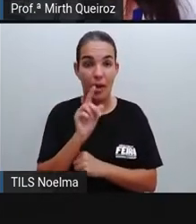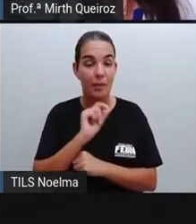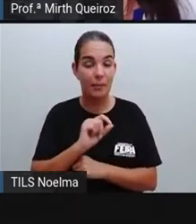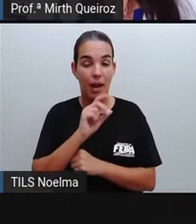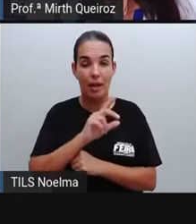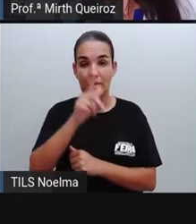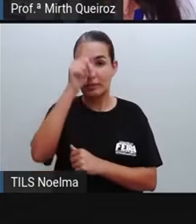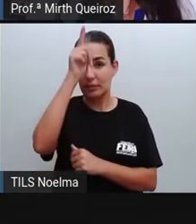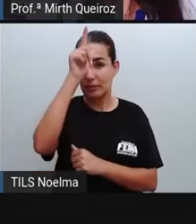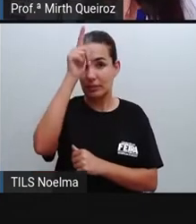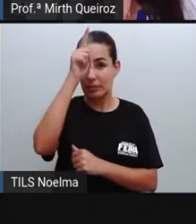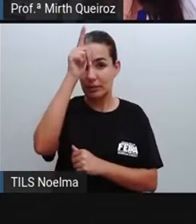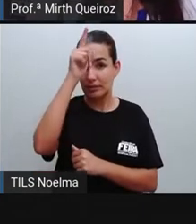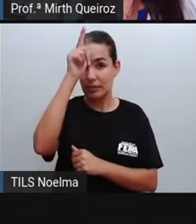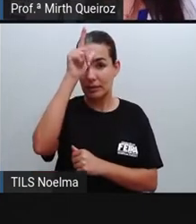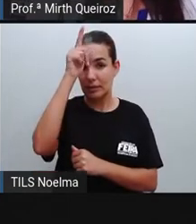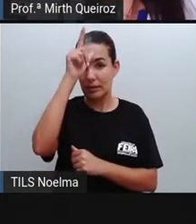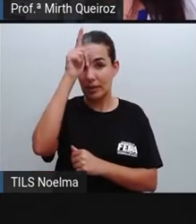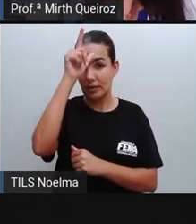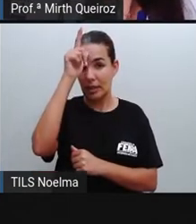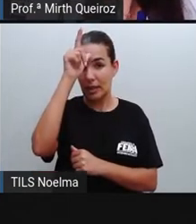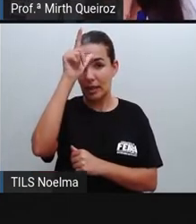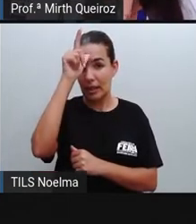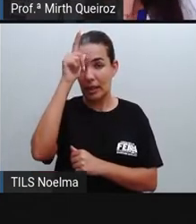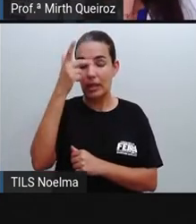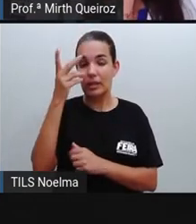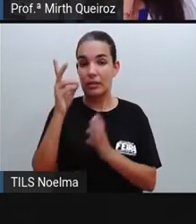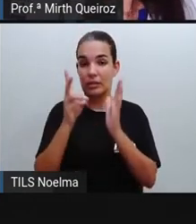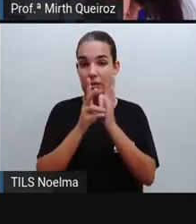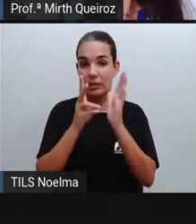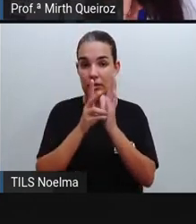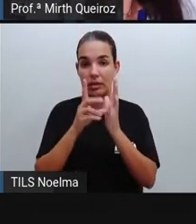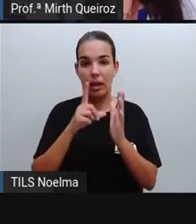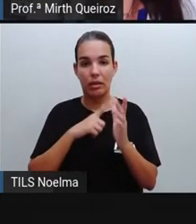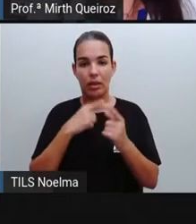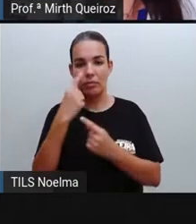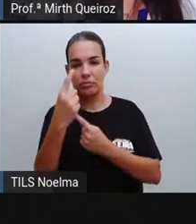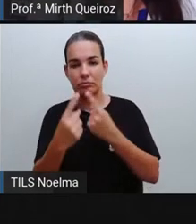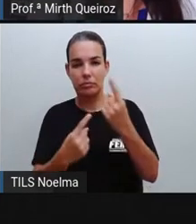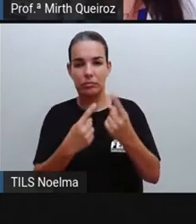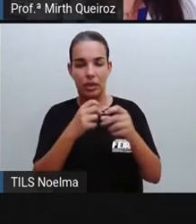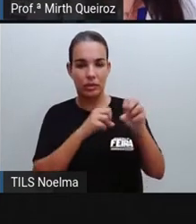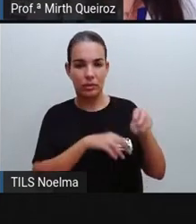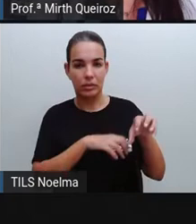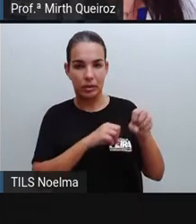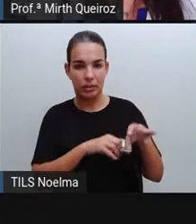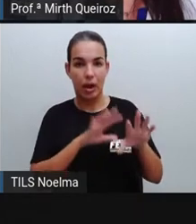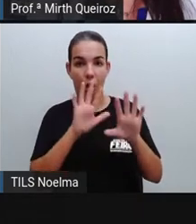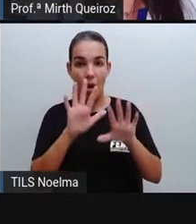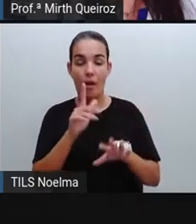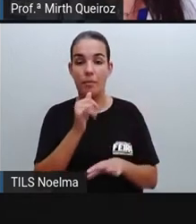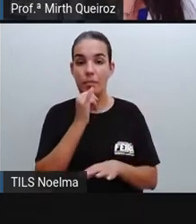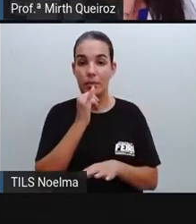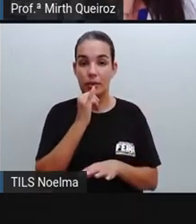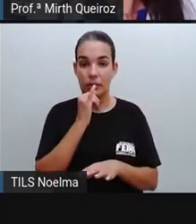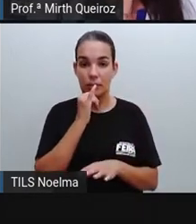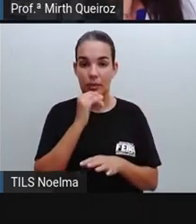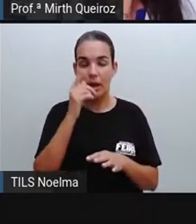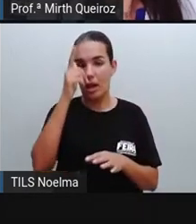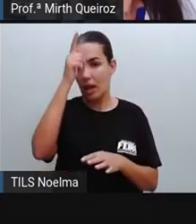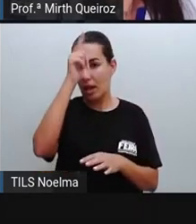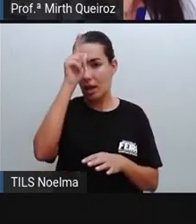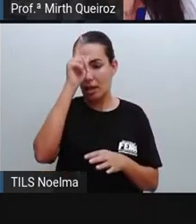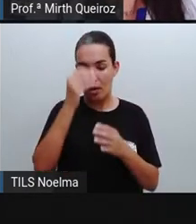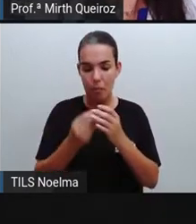lendas indígenas trazem certo ensinamento aí através delas, né? As lendas, elas foram criadas